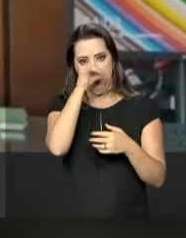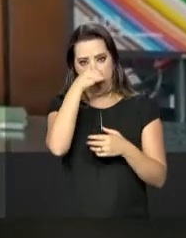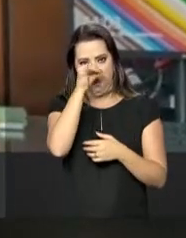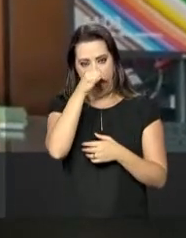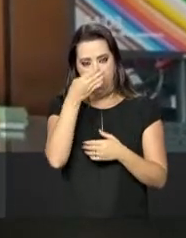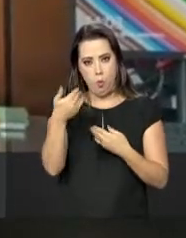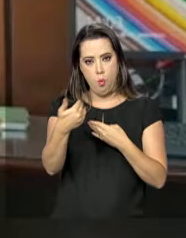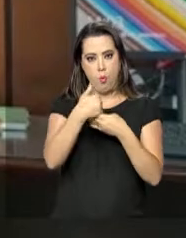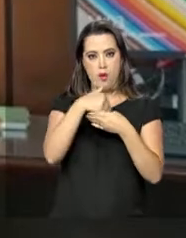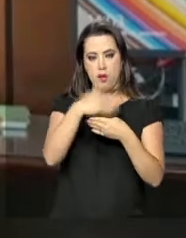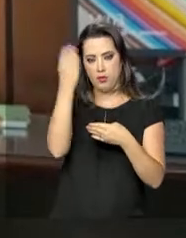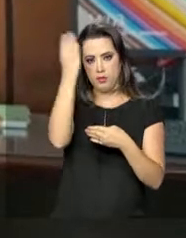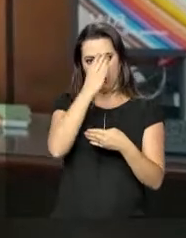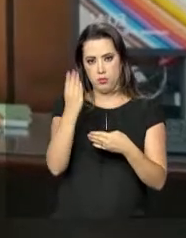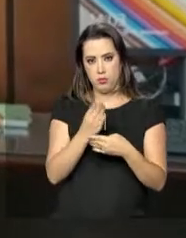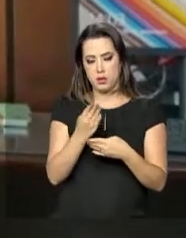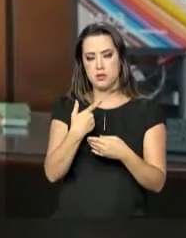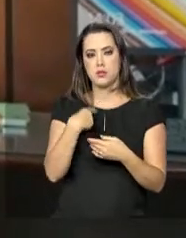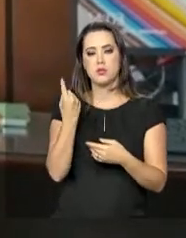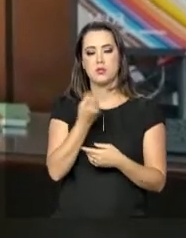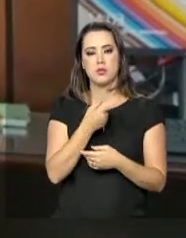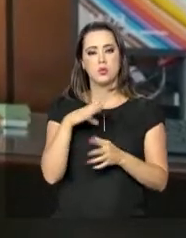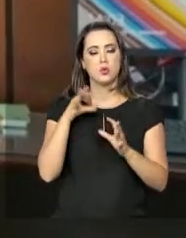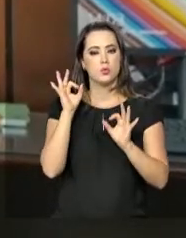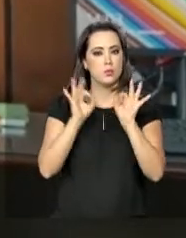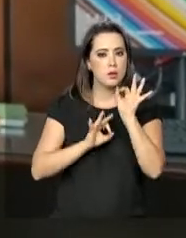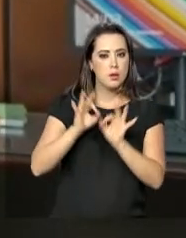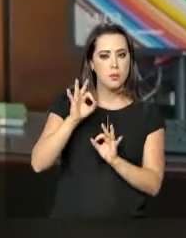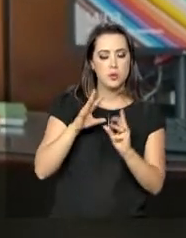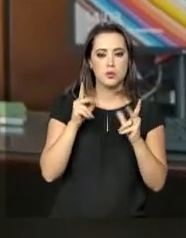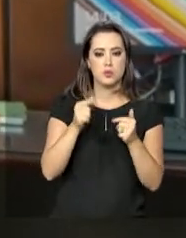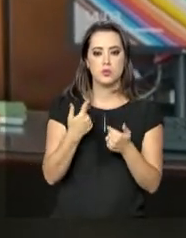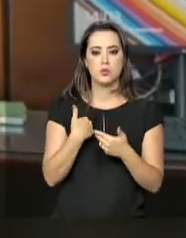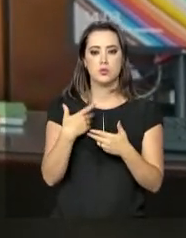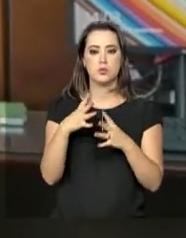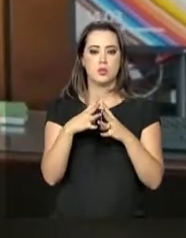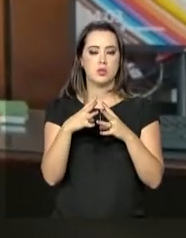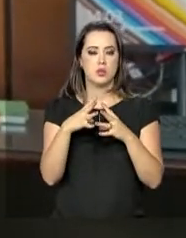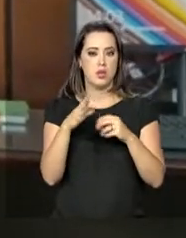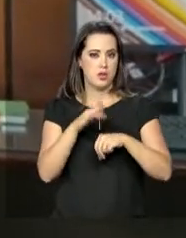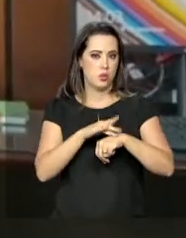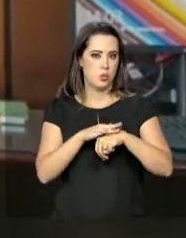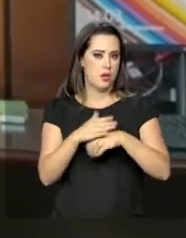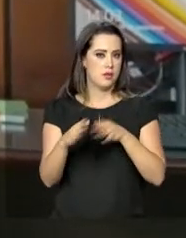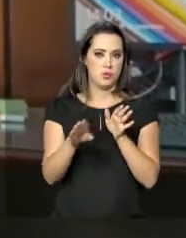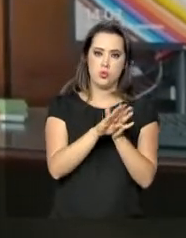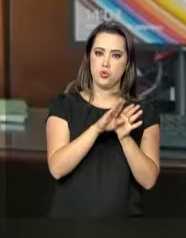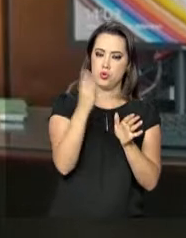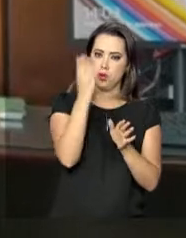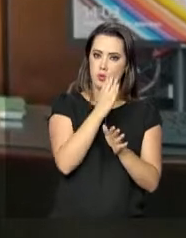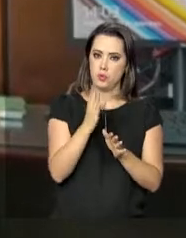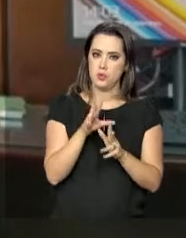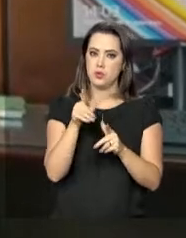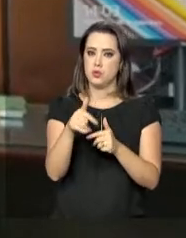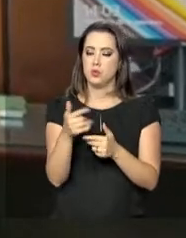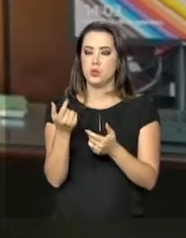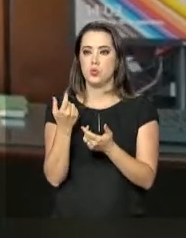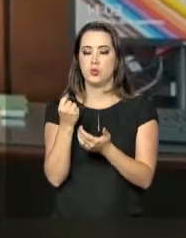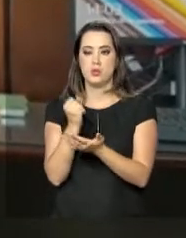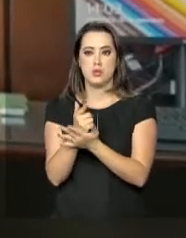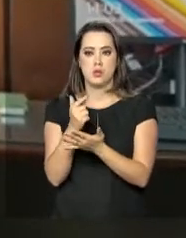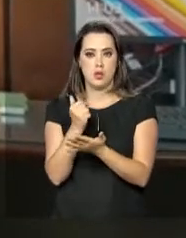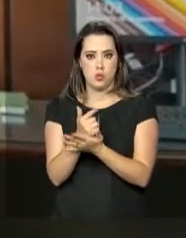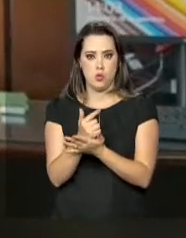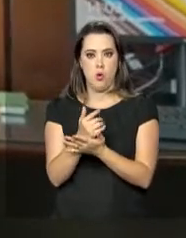que o Brasil também faz. Então, nós estamos tomando todas as providências para que esse surto não chegue no Brasil. Todos os animais importados,